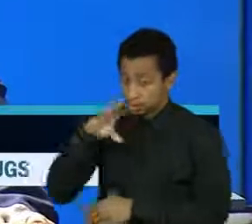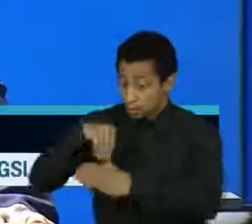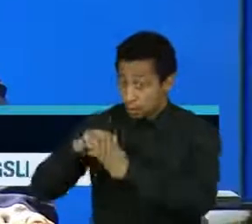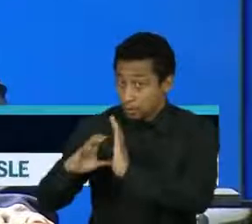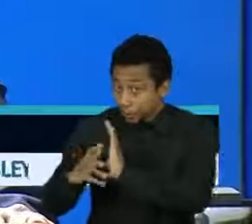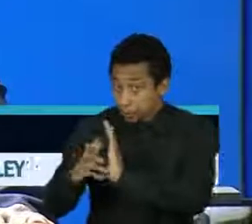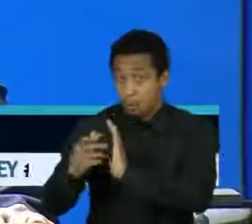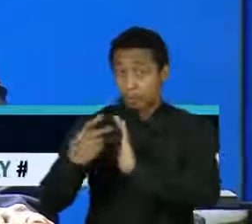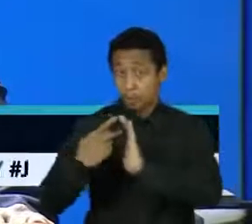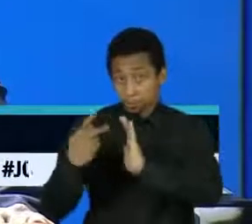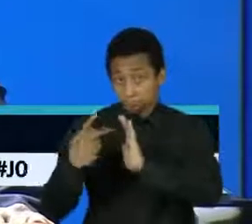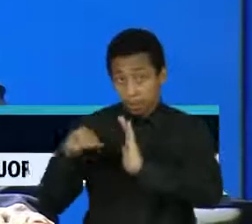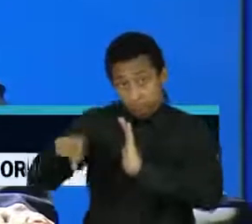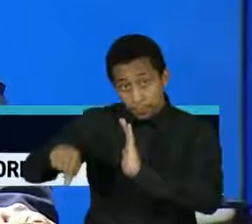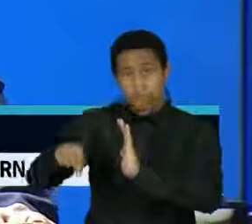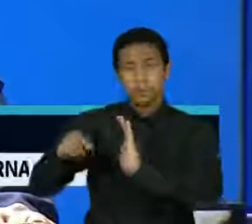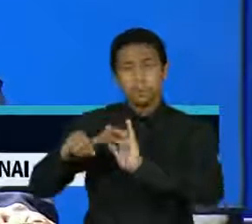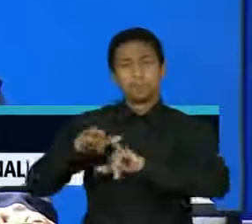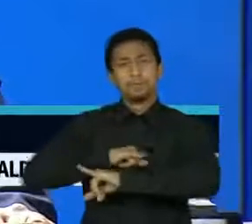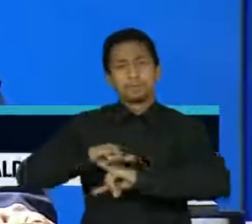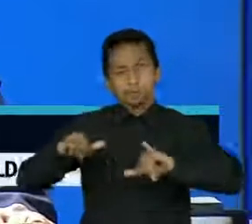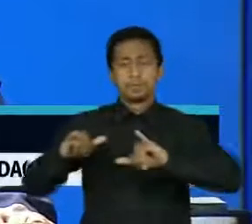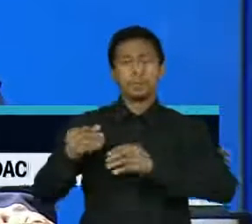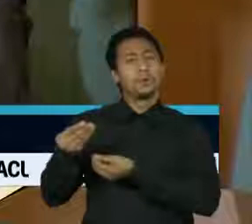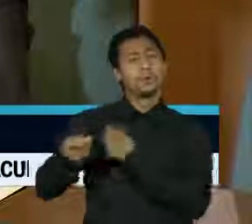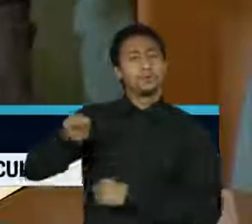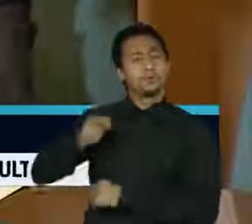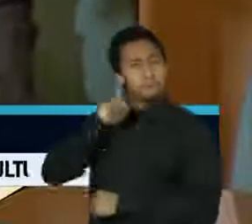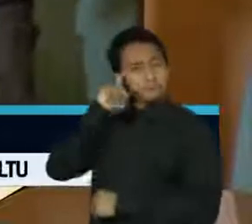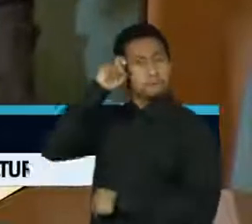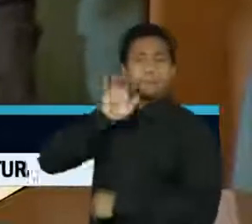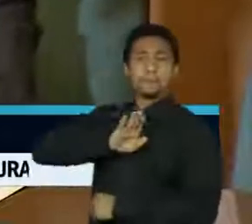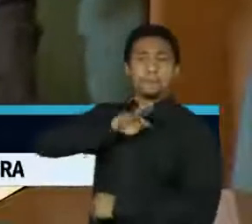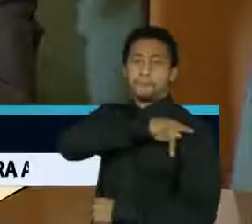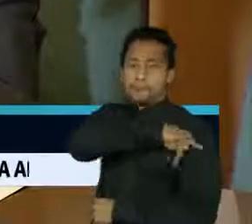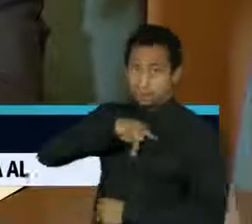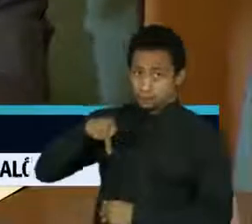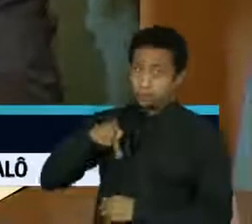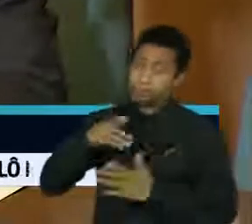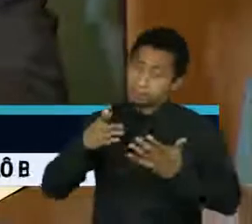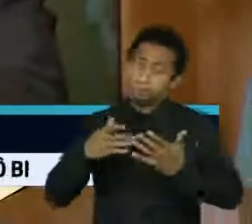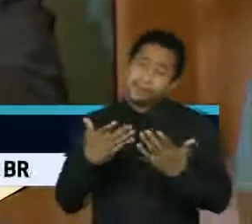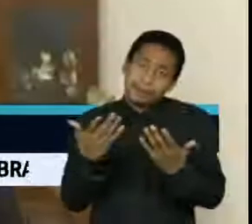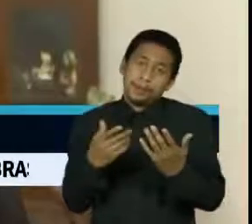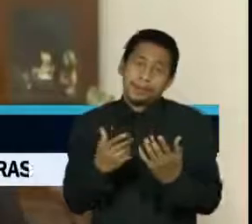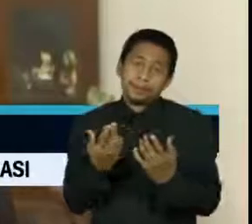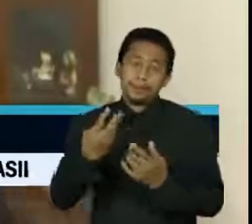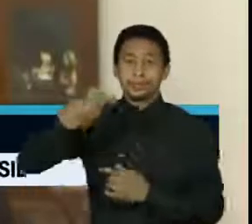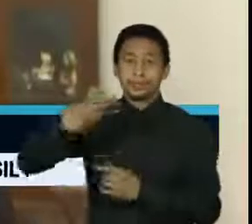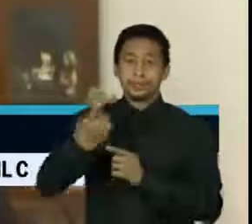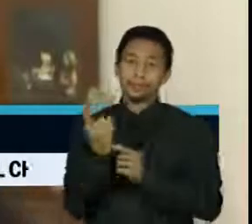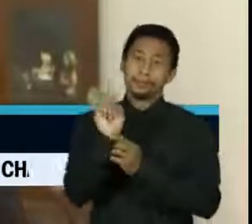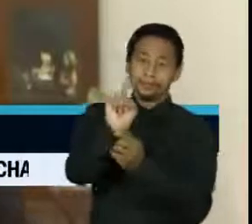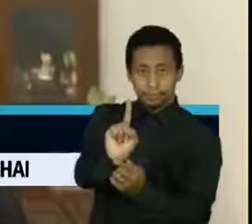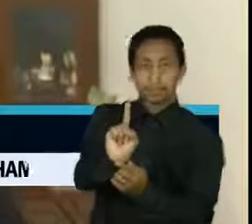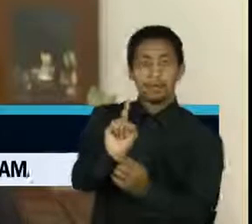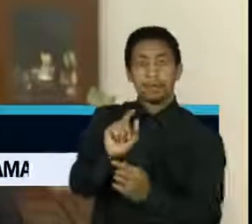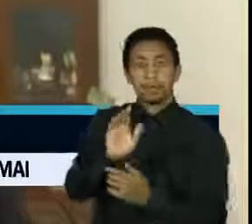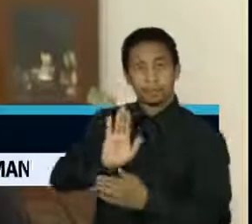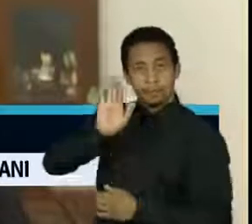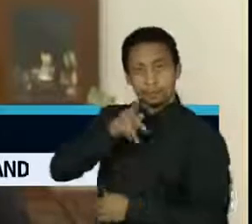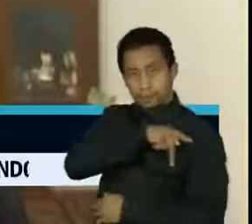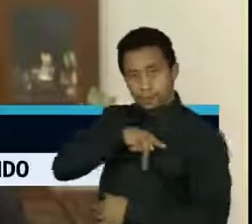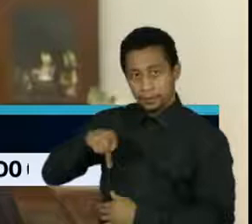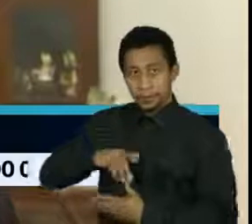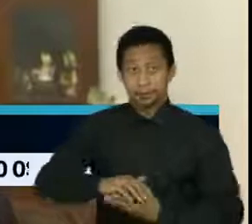majoritária trabalha pela candidatura do ex-juiz à presidência, como alternativa da terceira via. O provável é que o